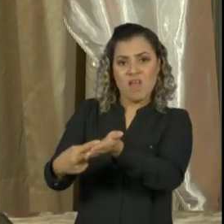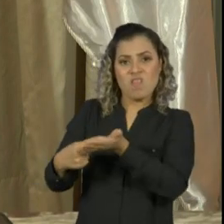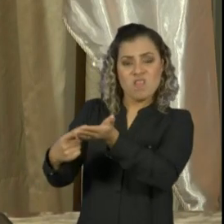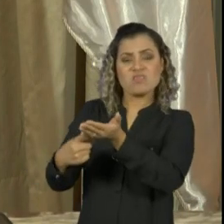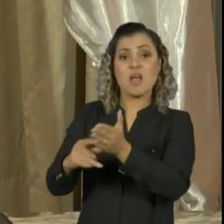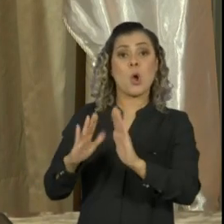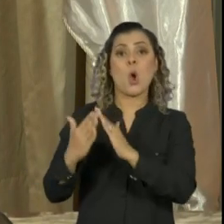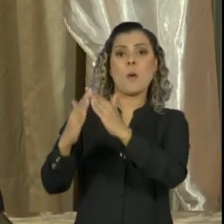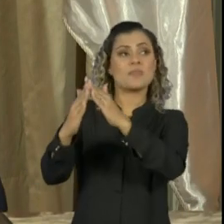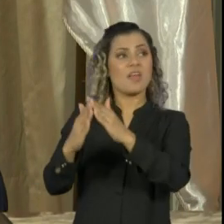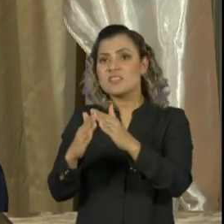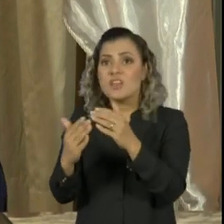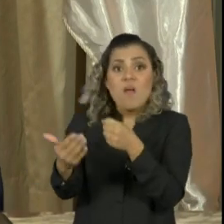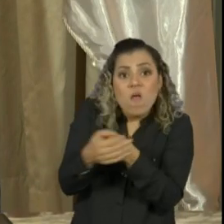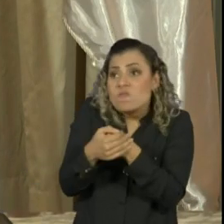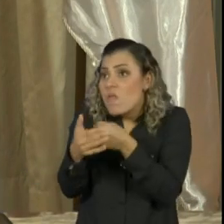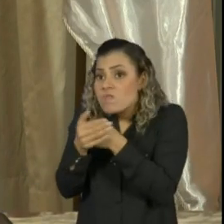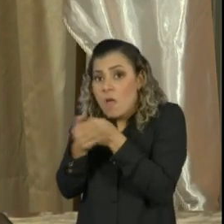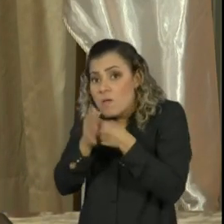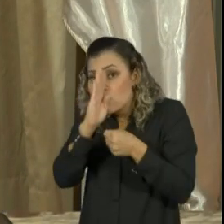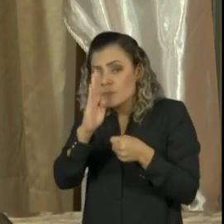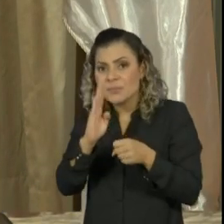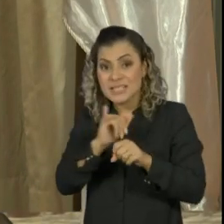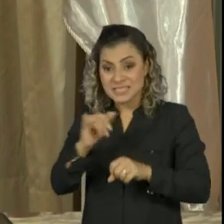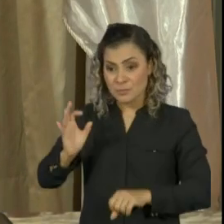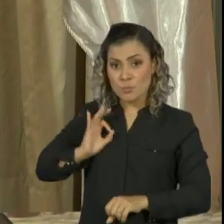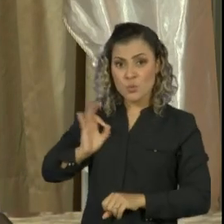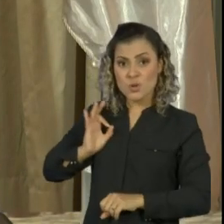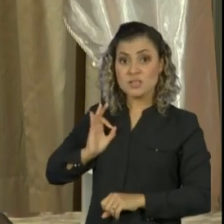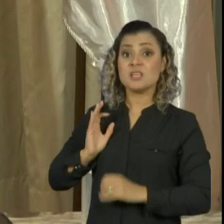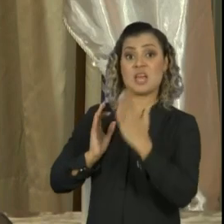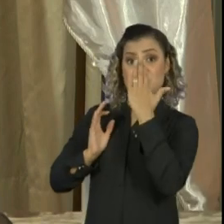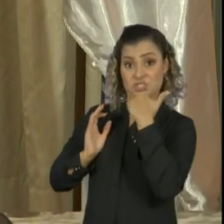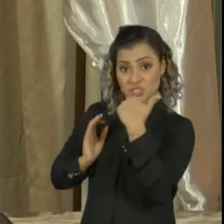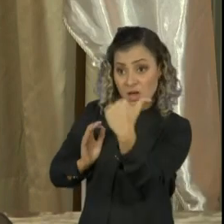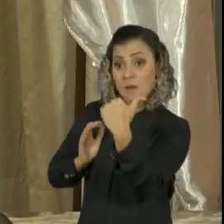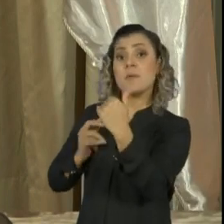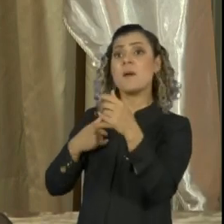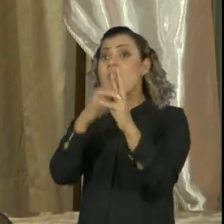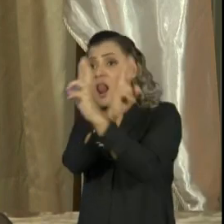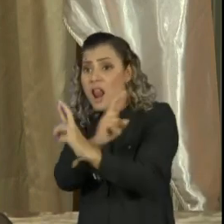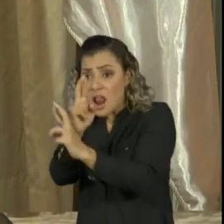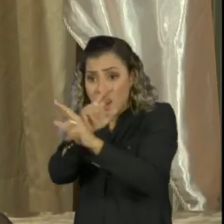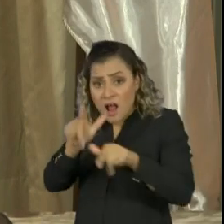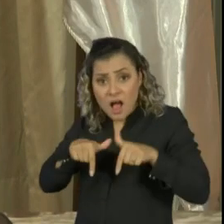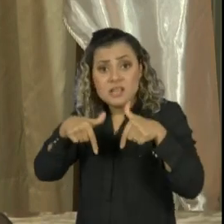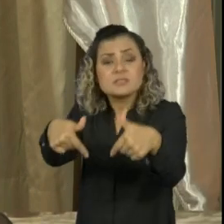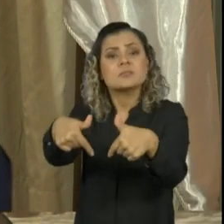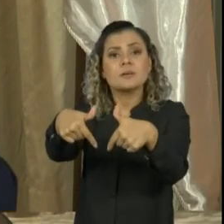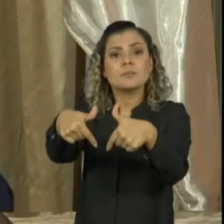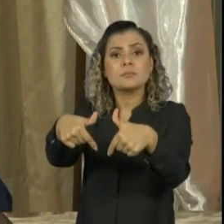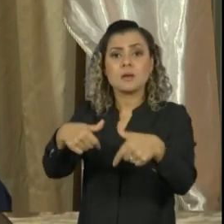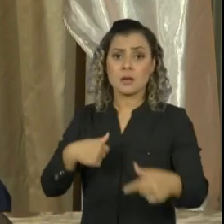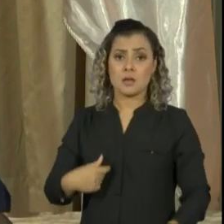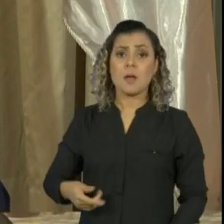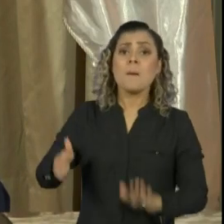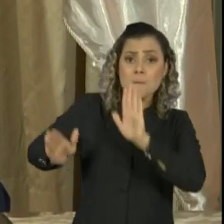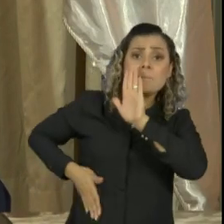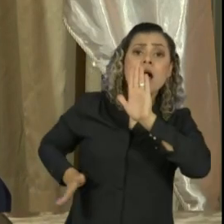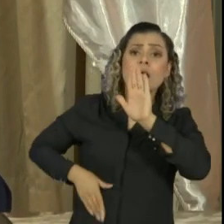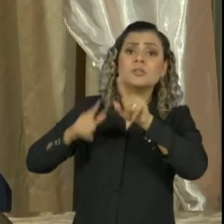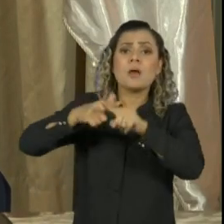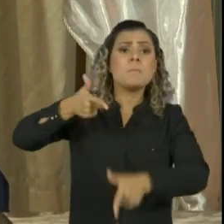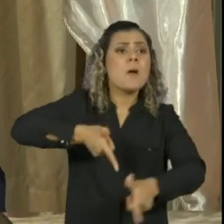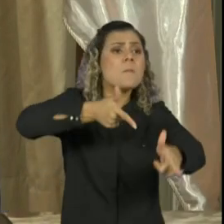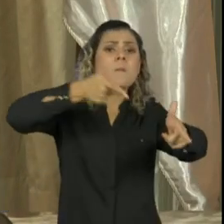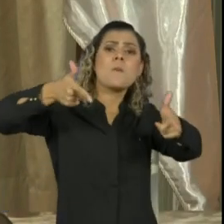escudo e, quando a polícia é chamada para poder fazer qualquer ação, eles atiram na população local.